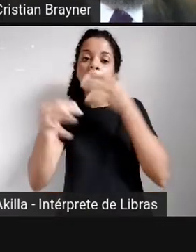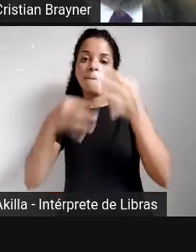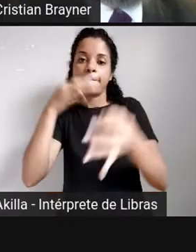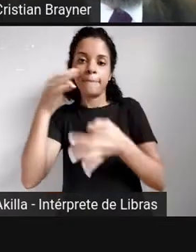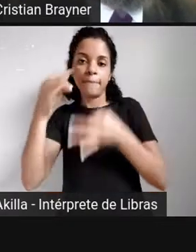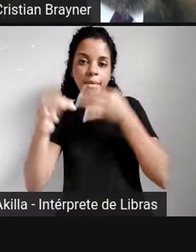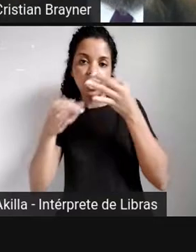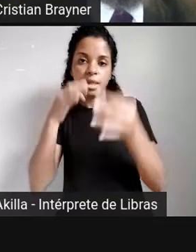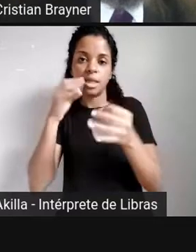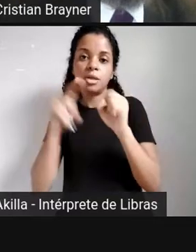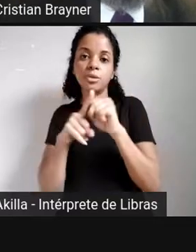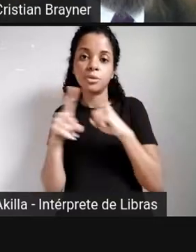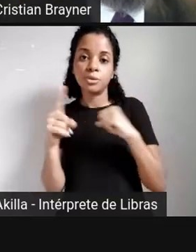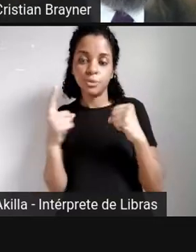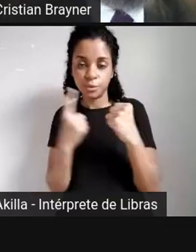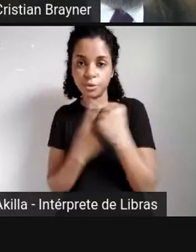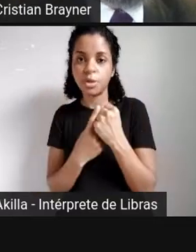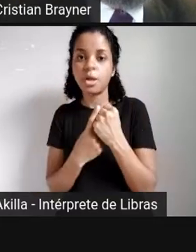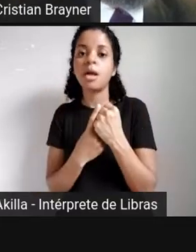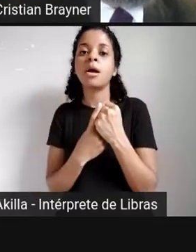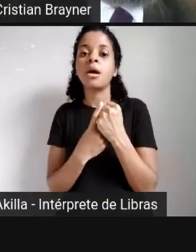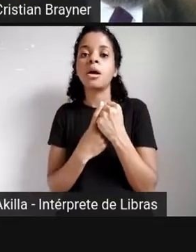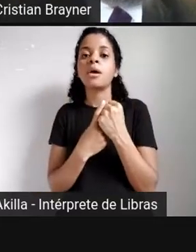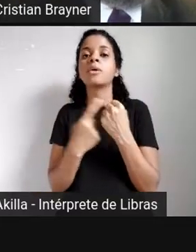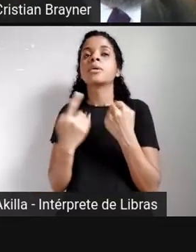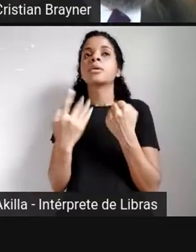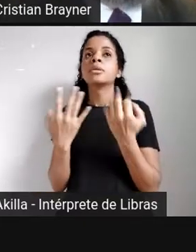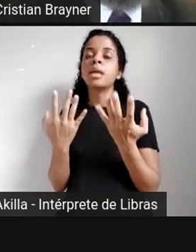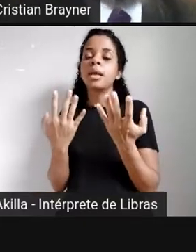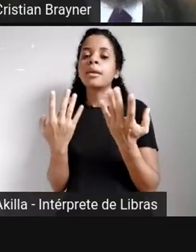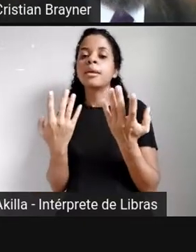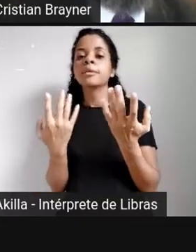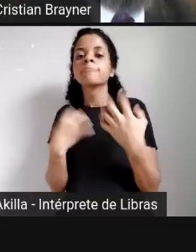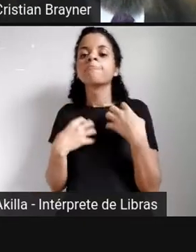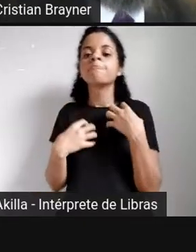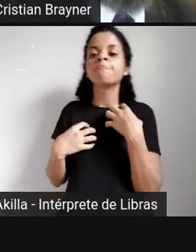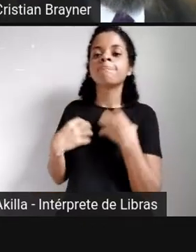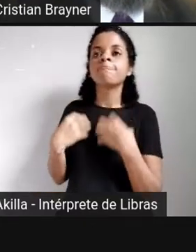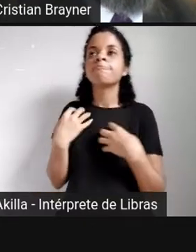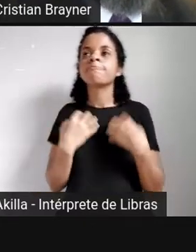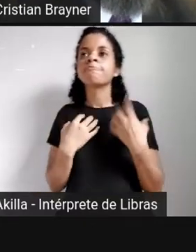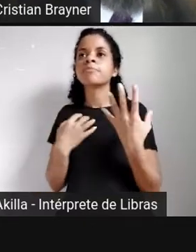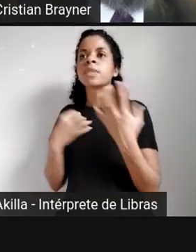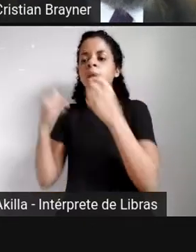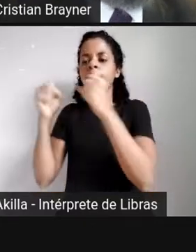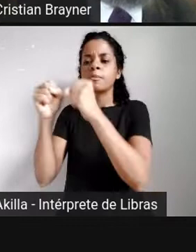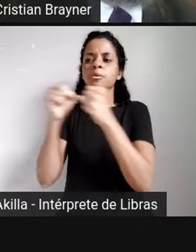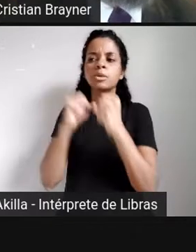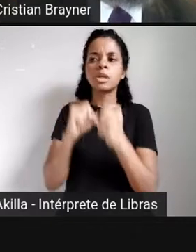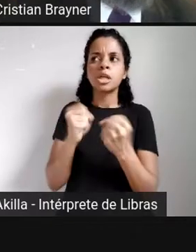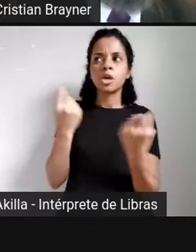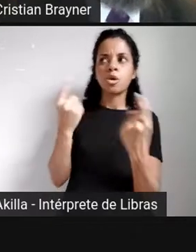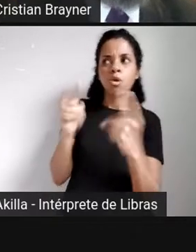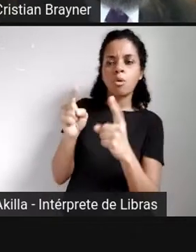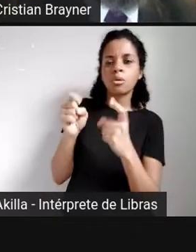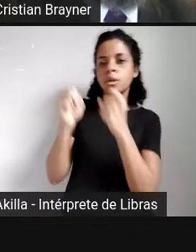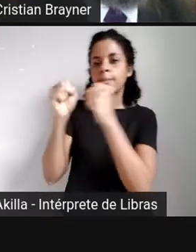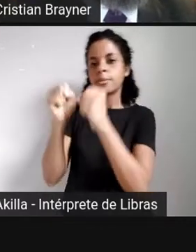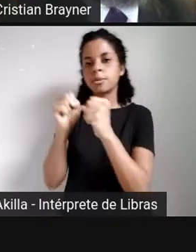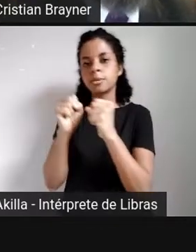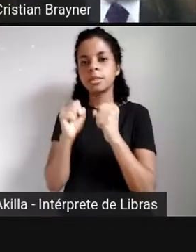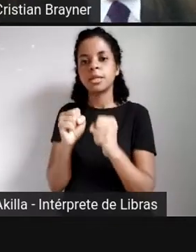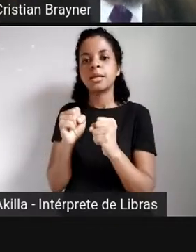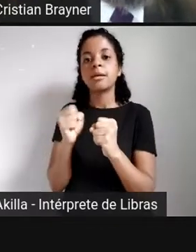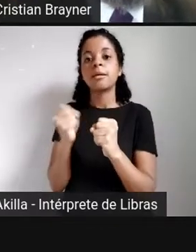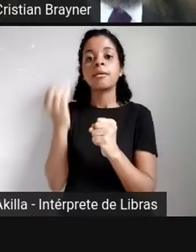pouquinho o Michel Foucault, essas vozes dissonantes nessas relações de poder e contra-poder, com uma tentativa de salvaguardar uma